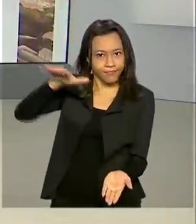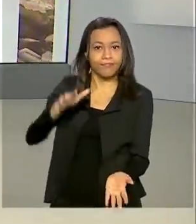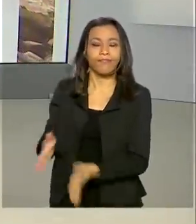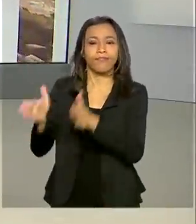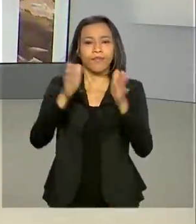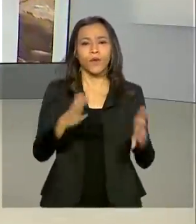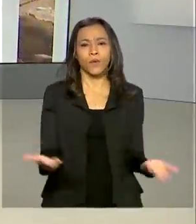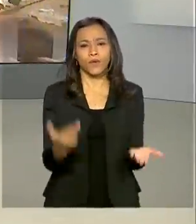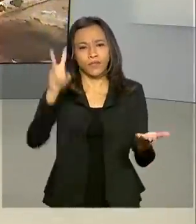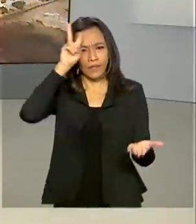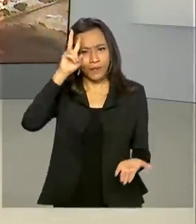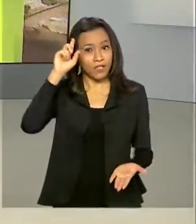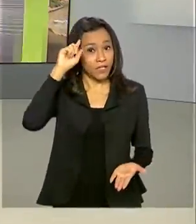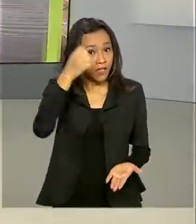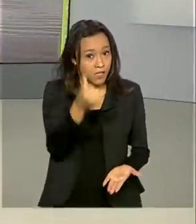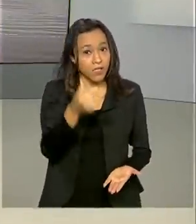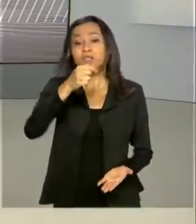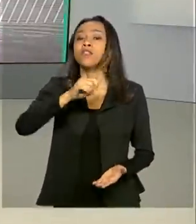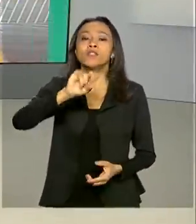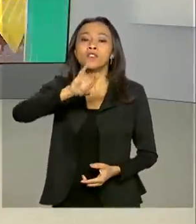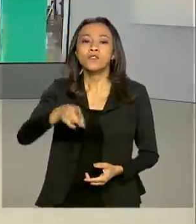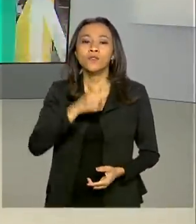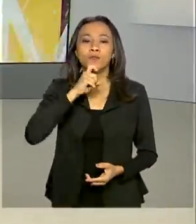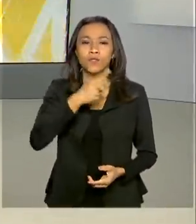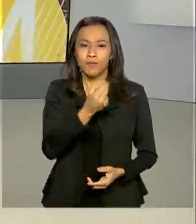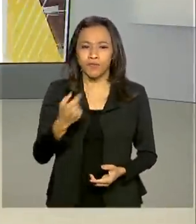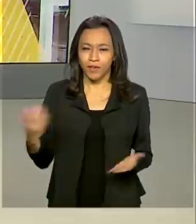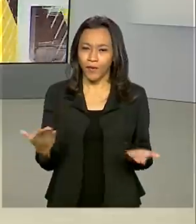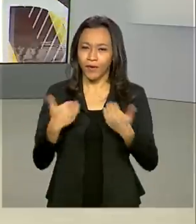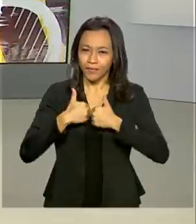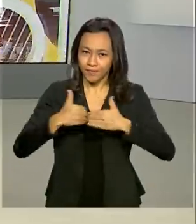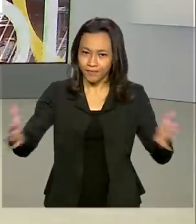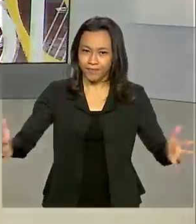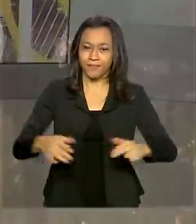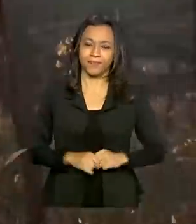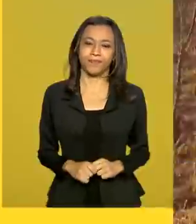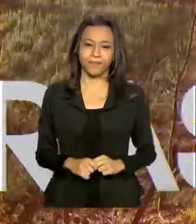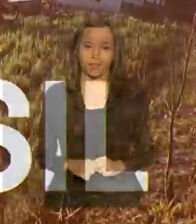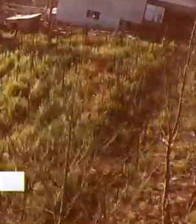-feira, 6 de julho de 2020. O Brasil em Dia começa agora.